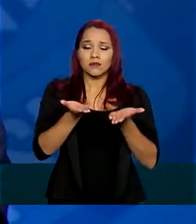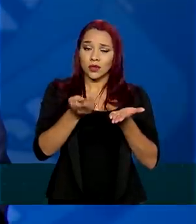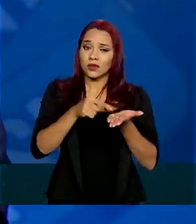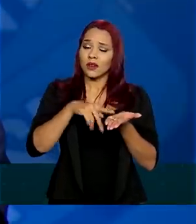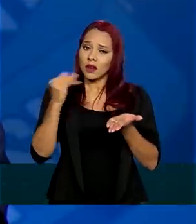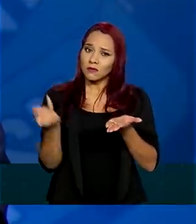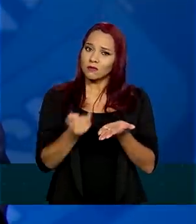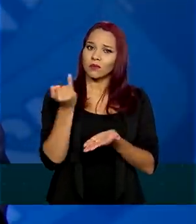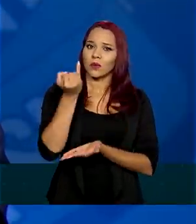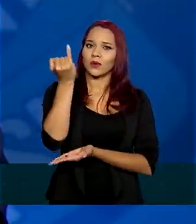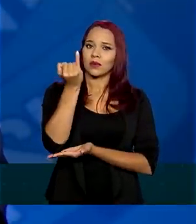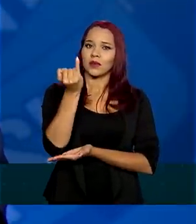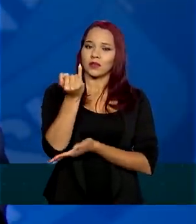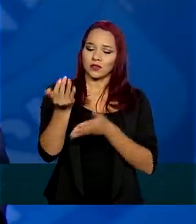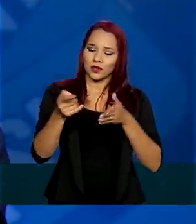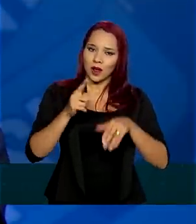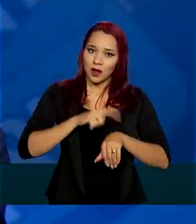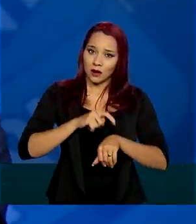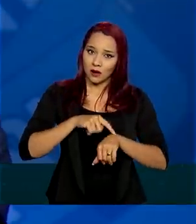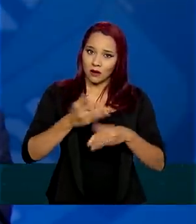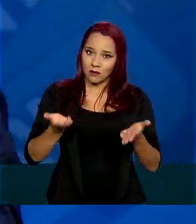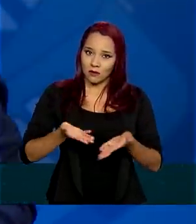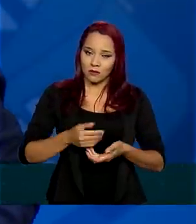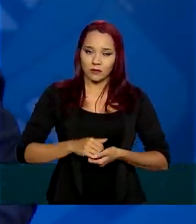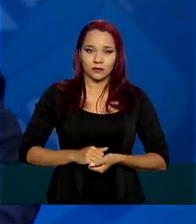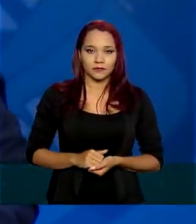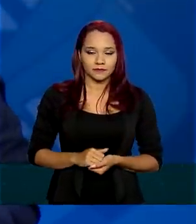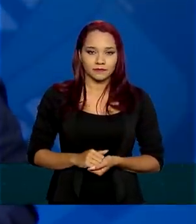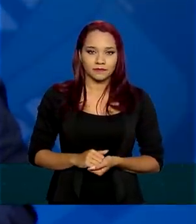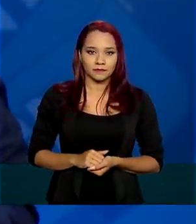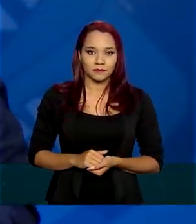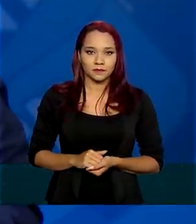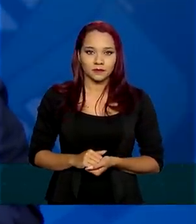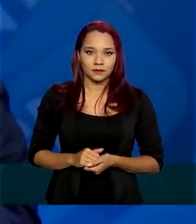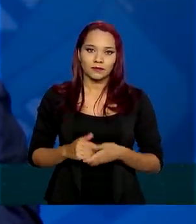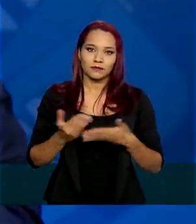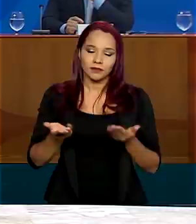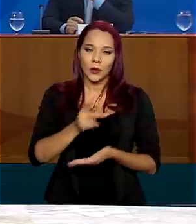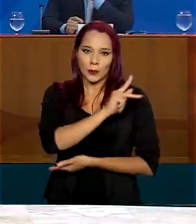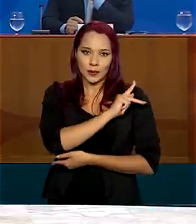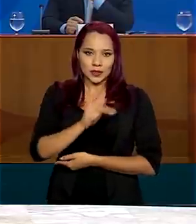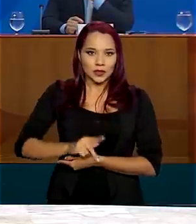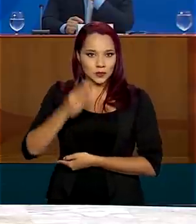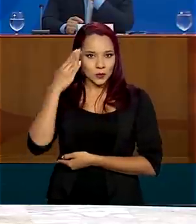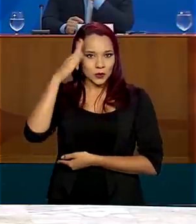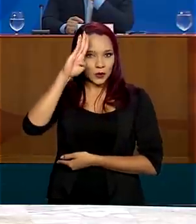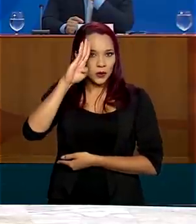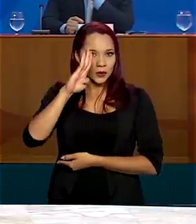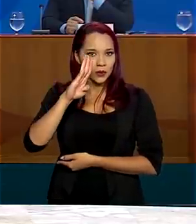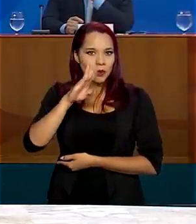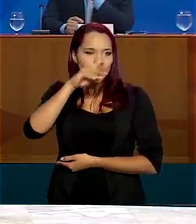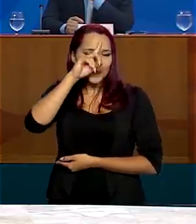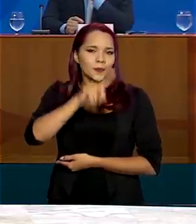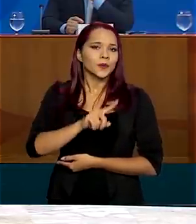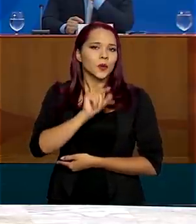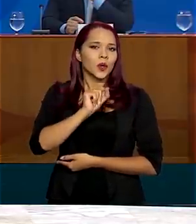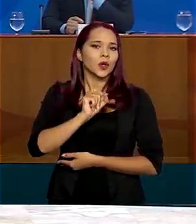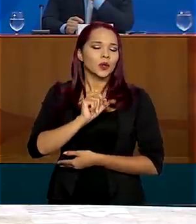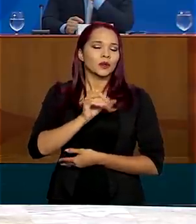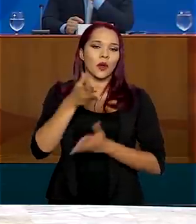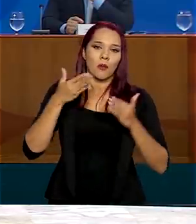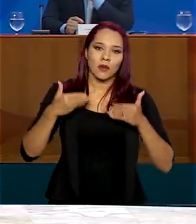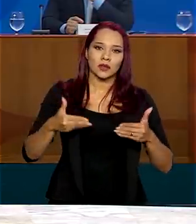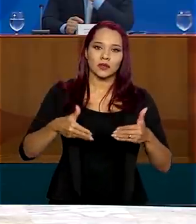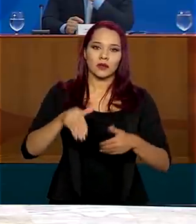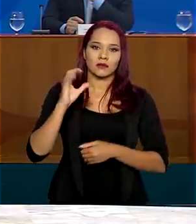fundamental no atual momento. E, para isso, o presidente Bolsonaro determinou ao Ministério da